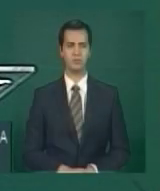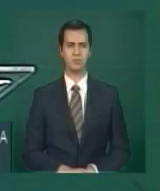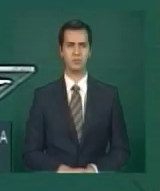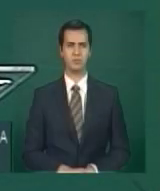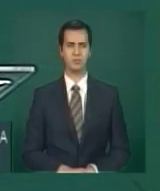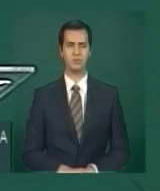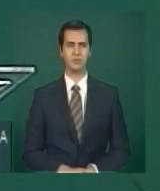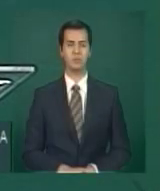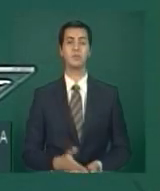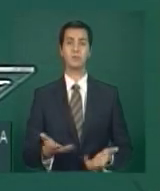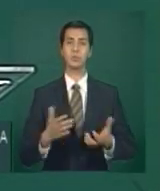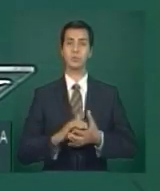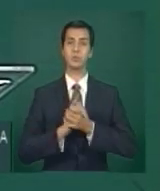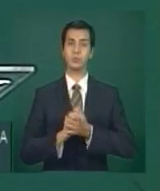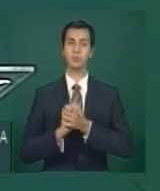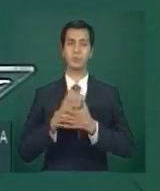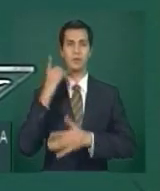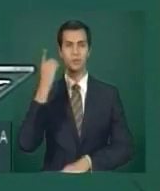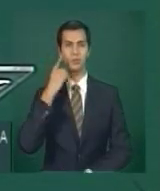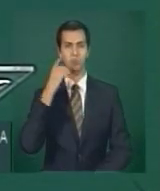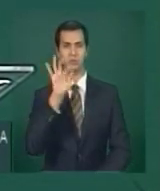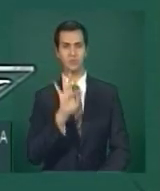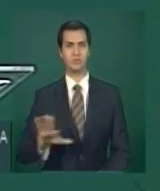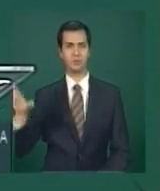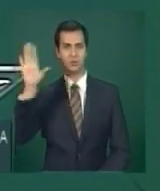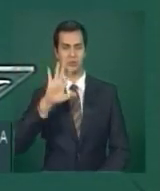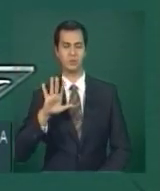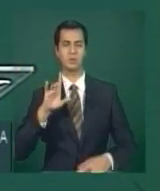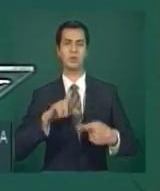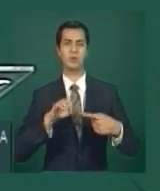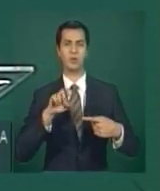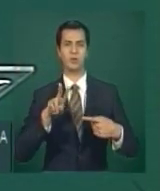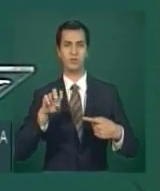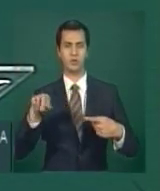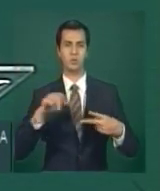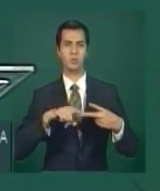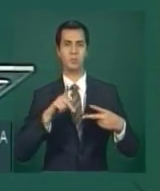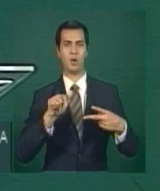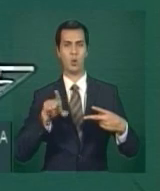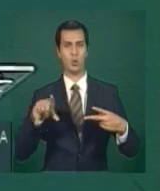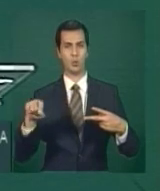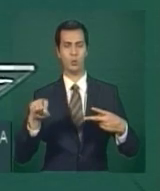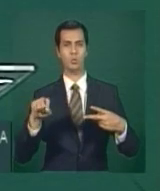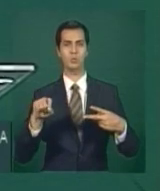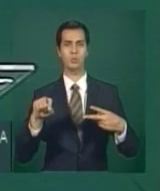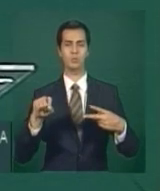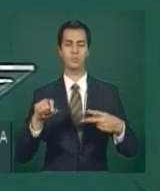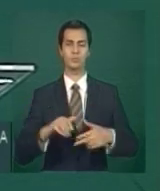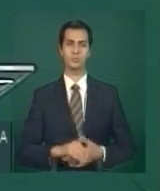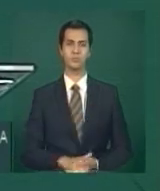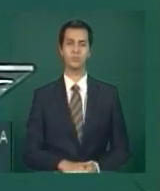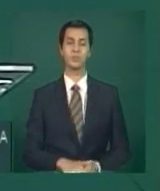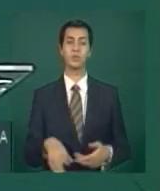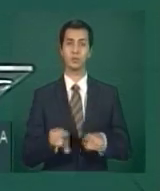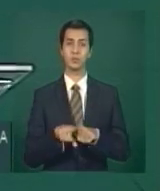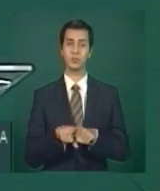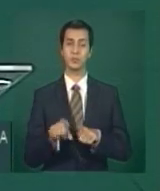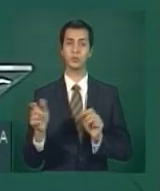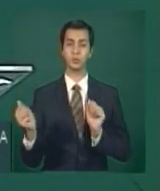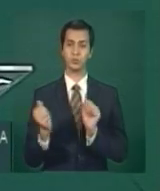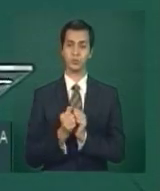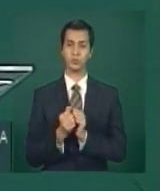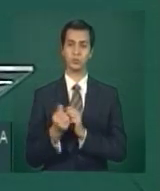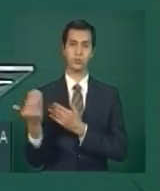os deputados federais, Elvino Bongás, Fernando Marrone, Paulo Pimenta. Me acompanha também